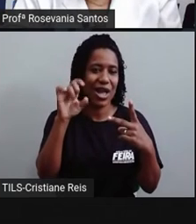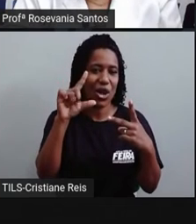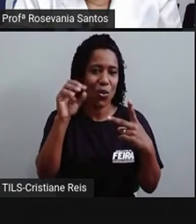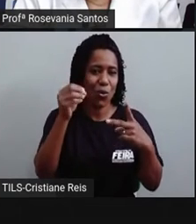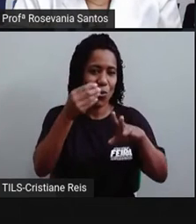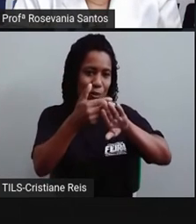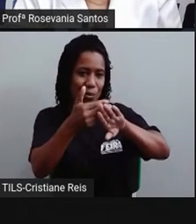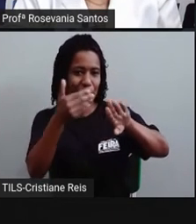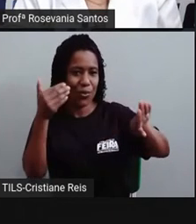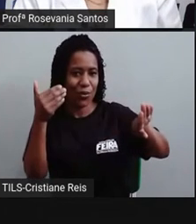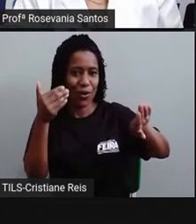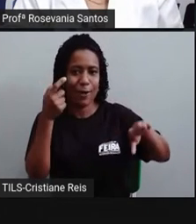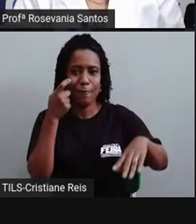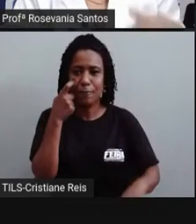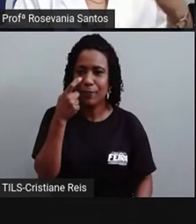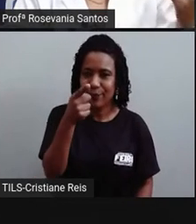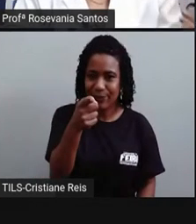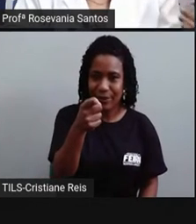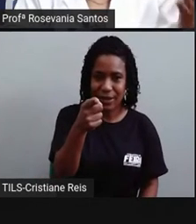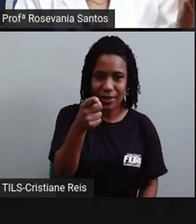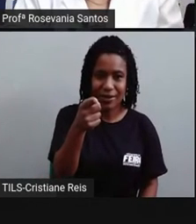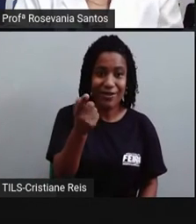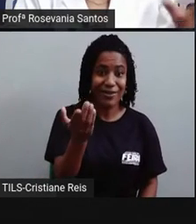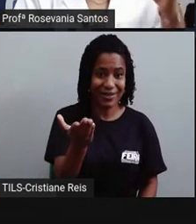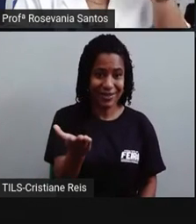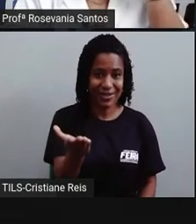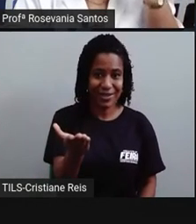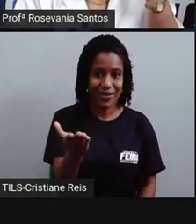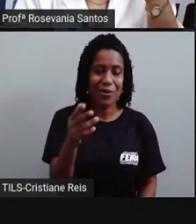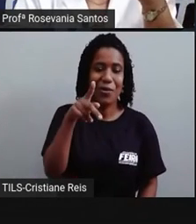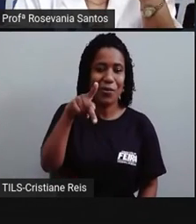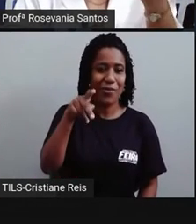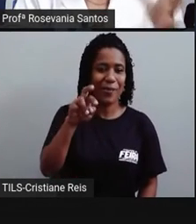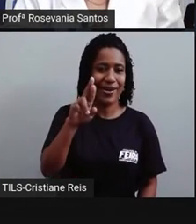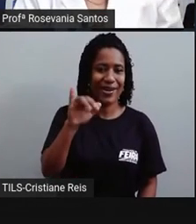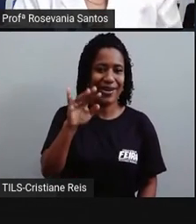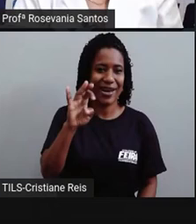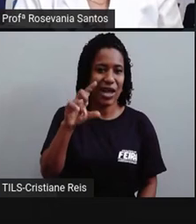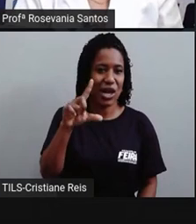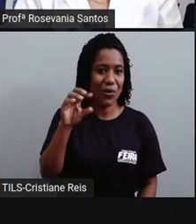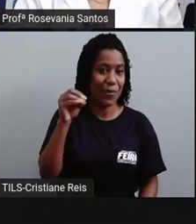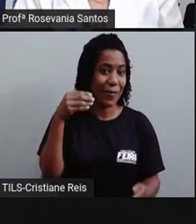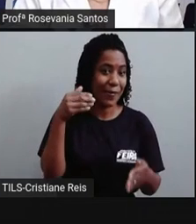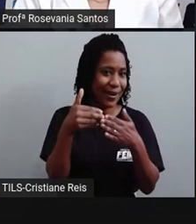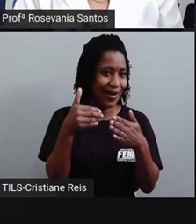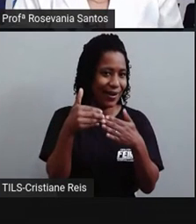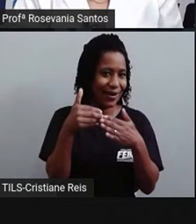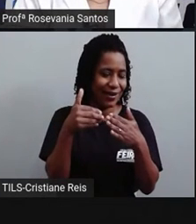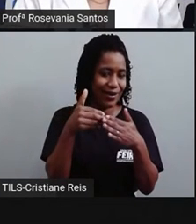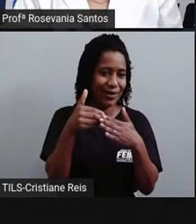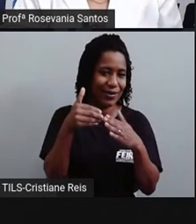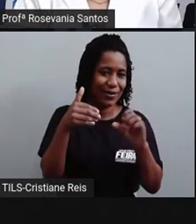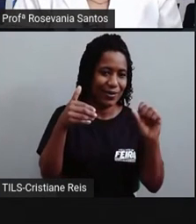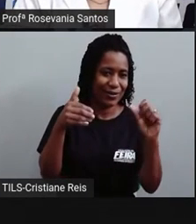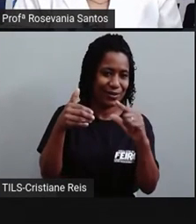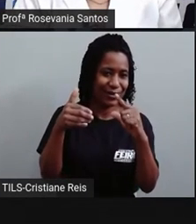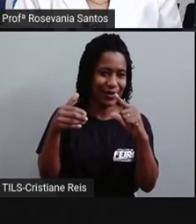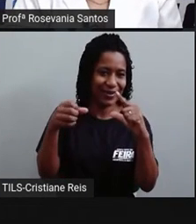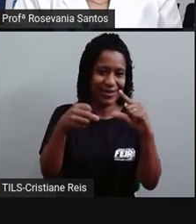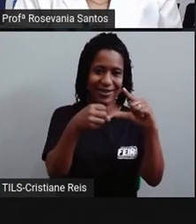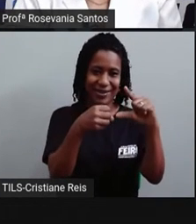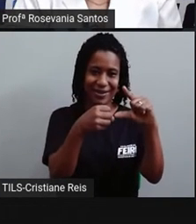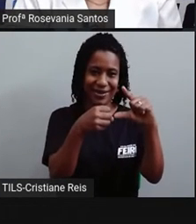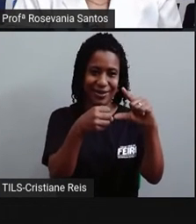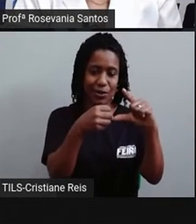mais próximo do Sol, eu chamo de periélio. aí você lembra lá perto, né? A afélio, que é o momento